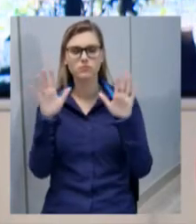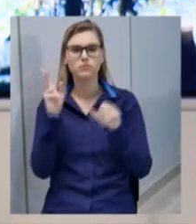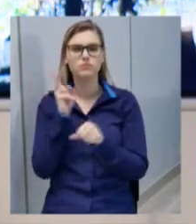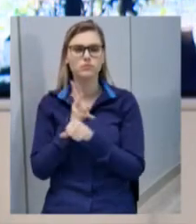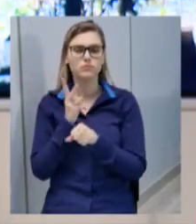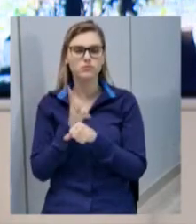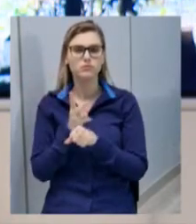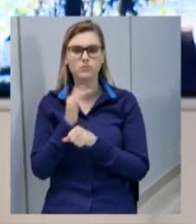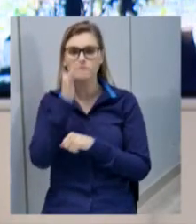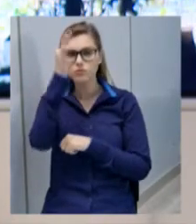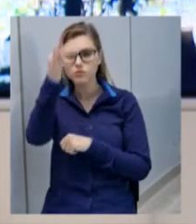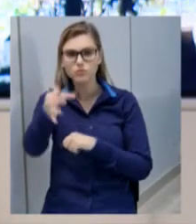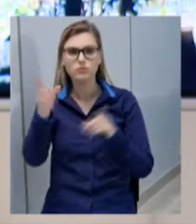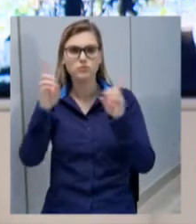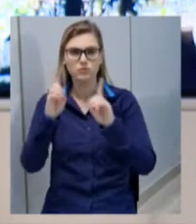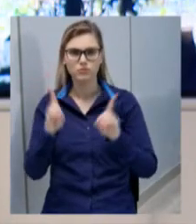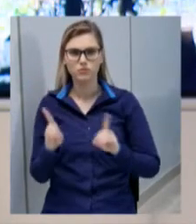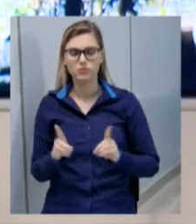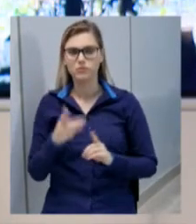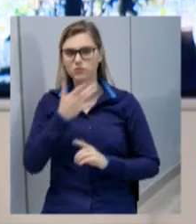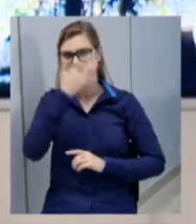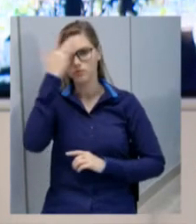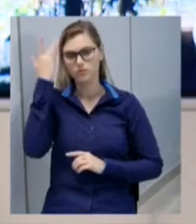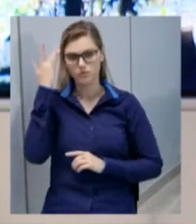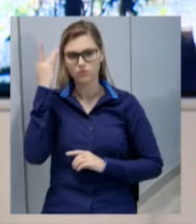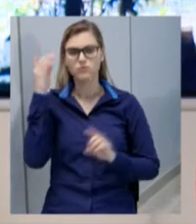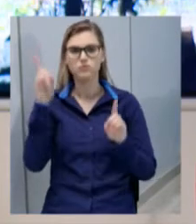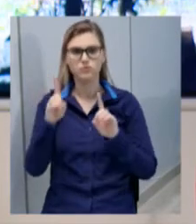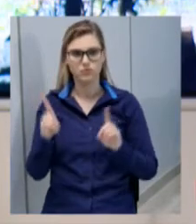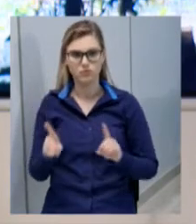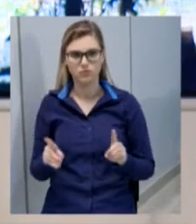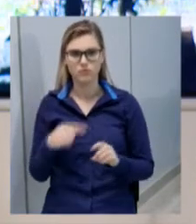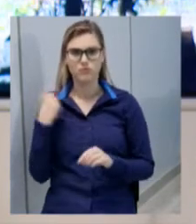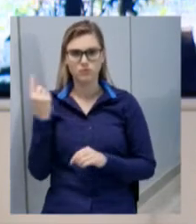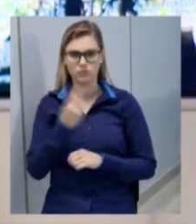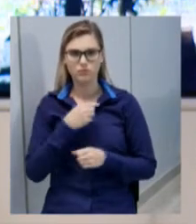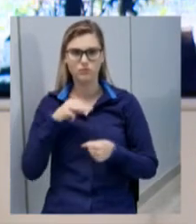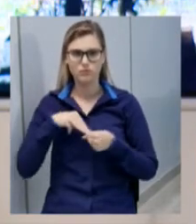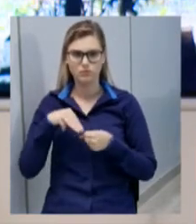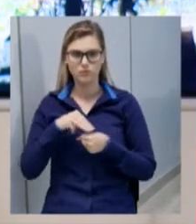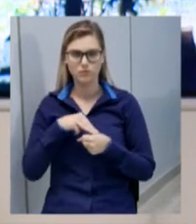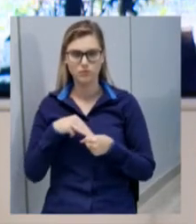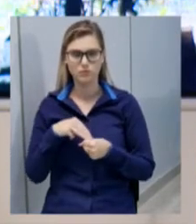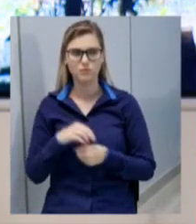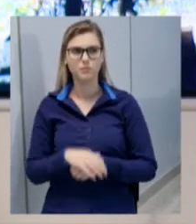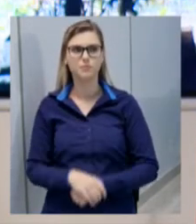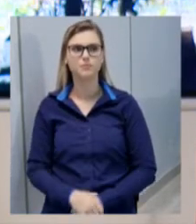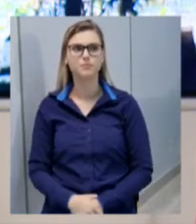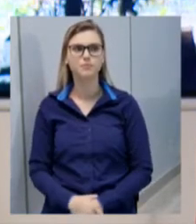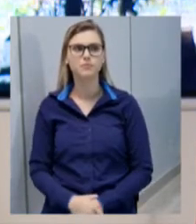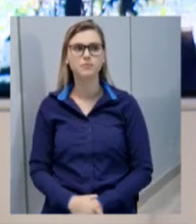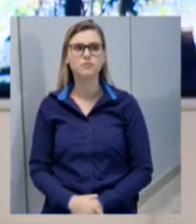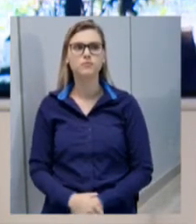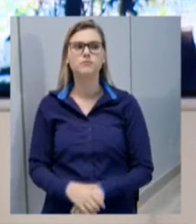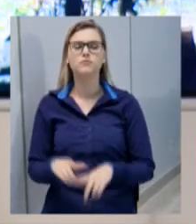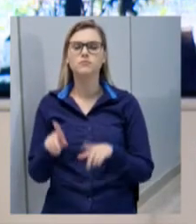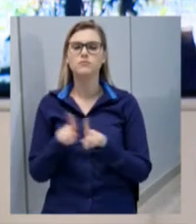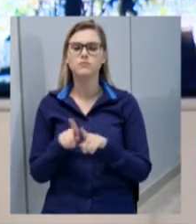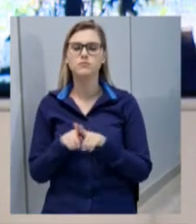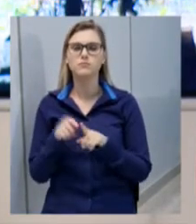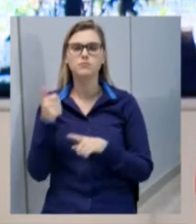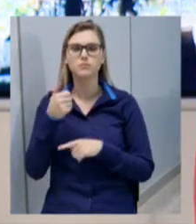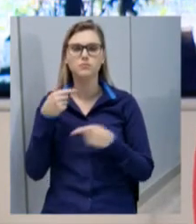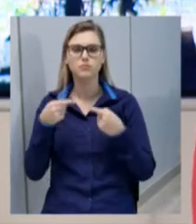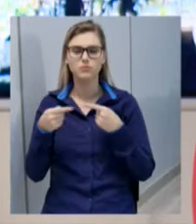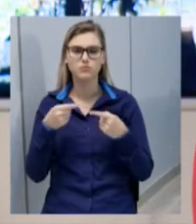futuras deficiências, futuras pessoas com deficiência no nosso município. Também entra em primeira sessão, hoje, o